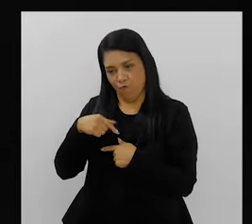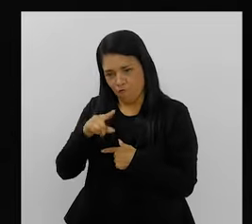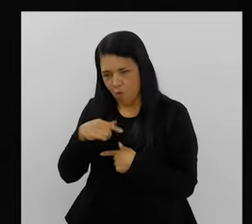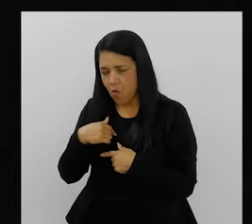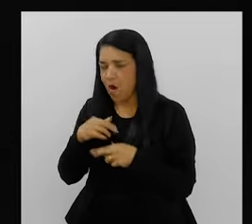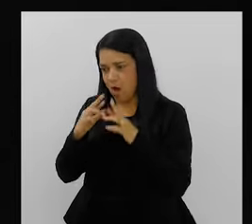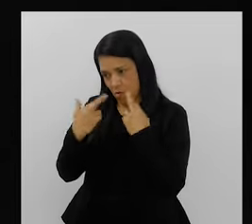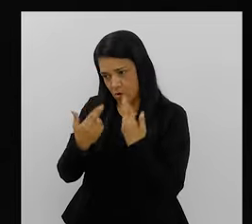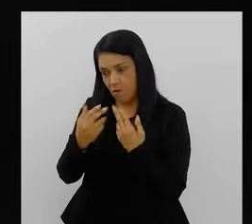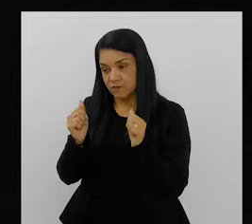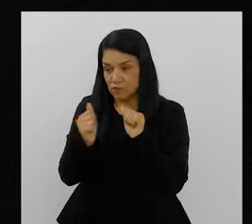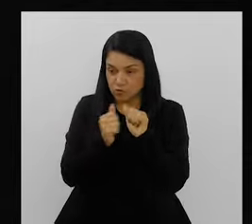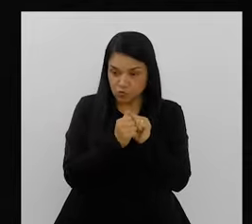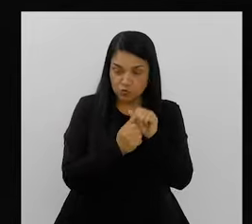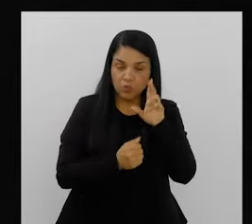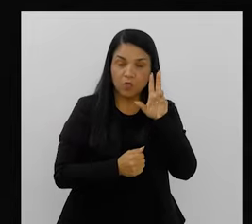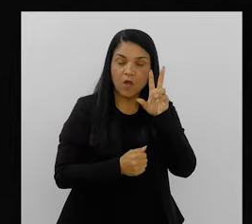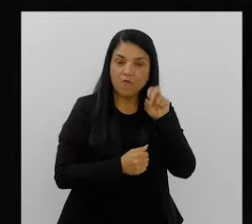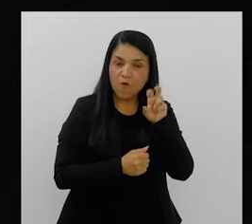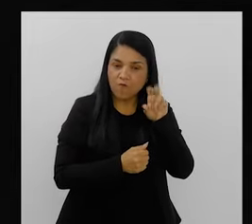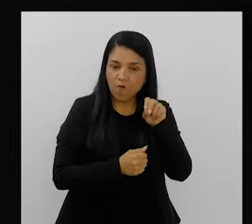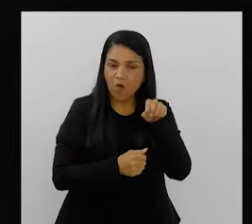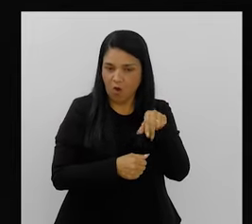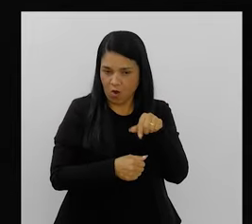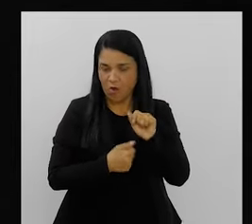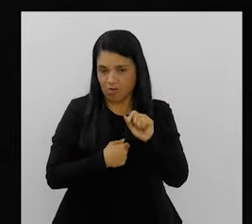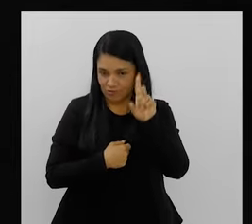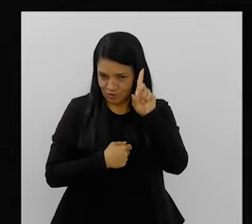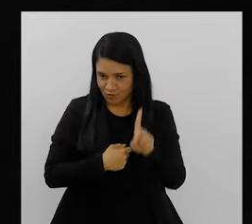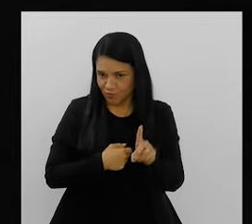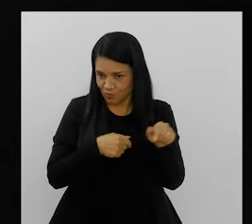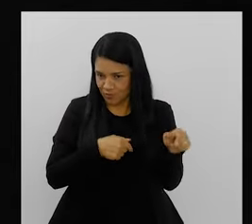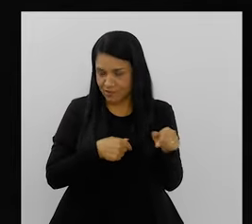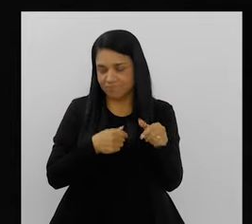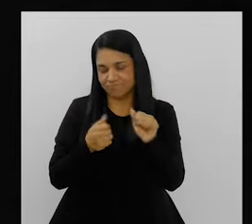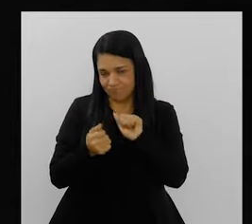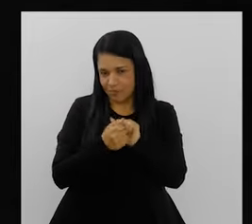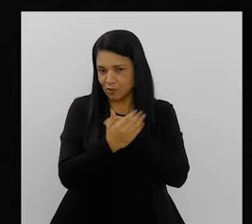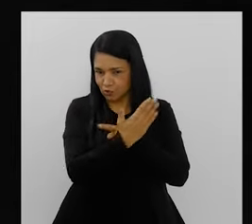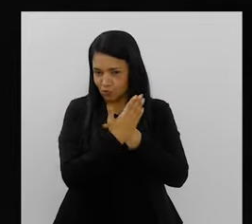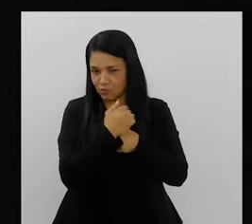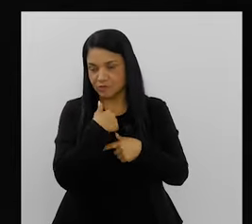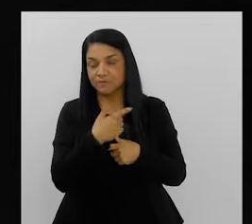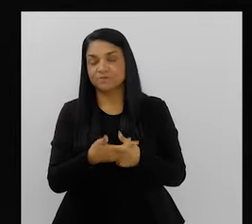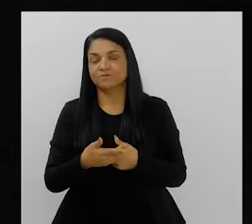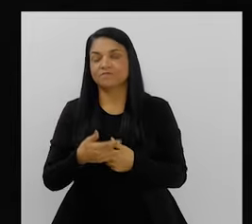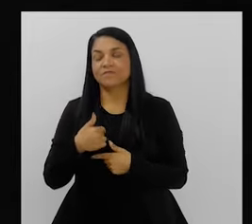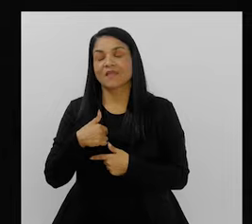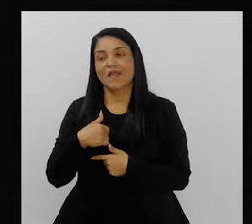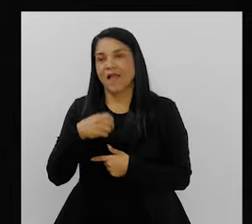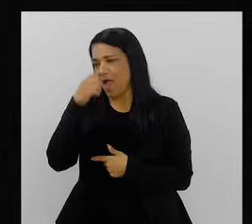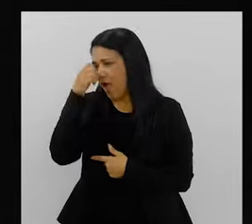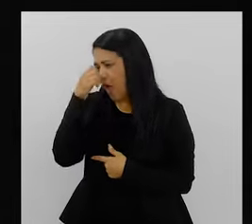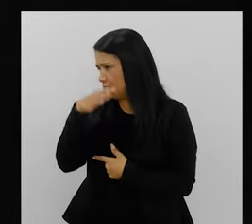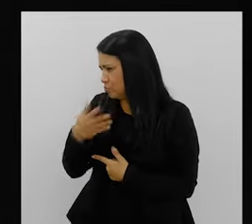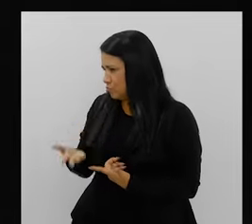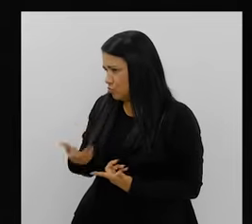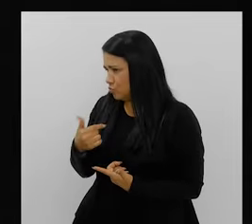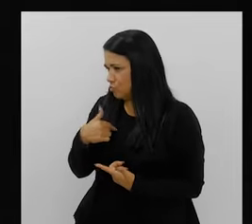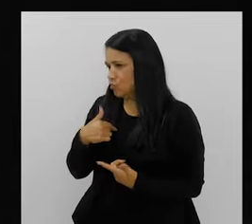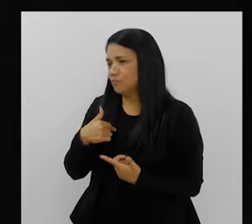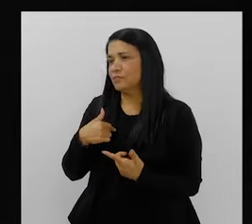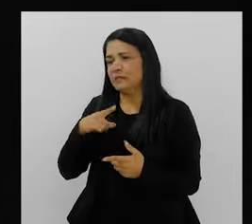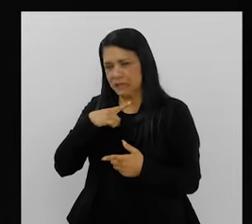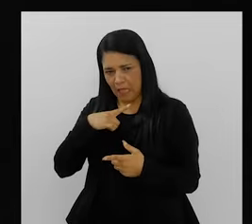eu falei, a mamãe vai na reunião e vai deixar você com a vovó Açúcar, que é uma das diretoras nossas. Mas isso é um absurdo. falei, mas para cuidar da